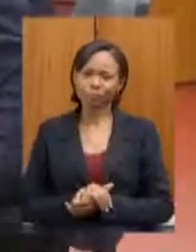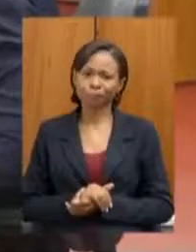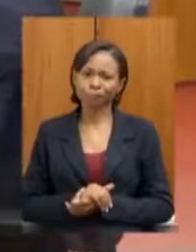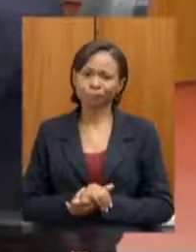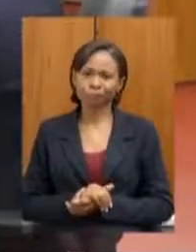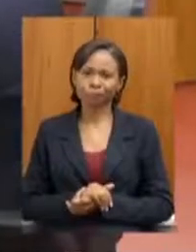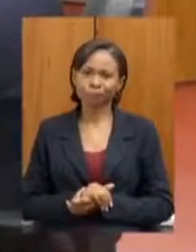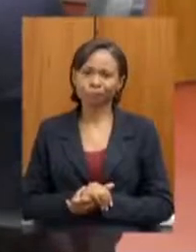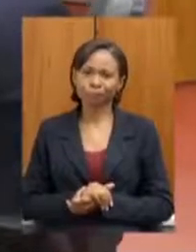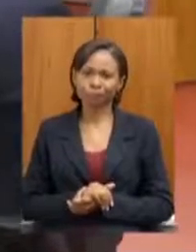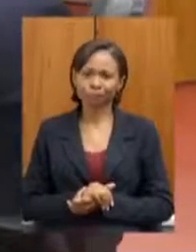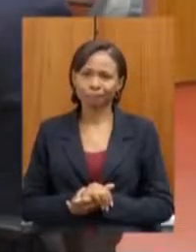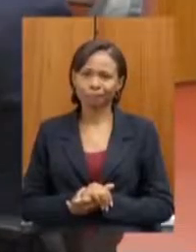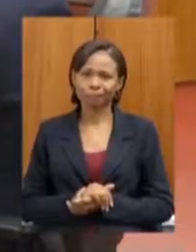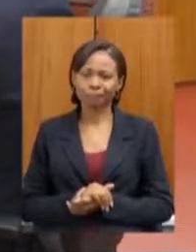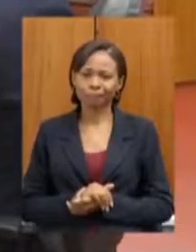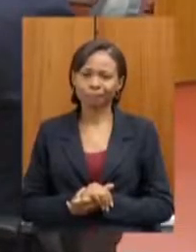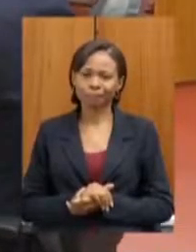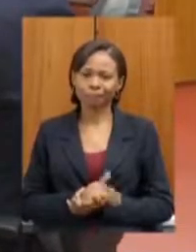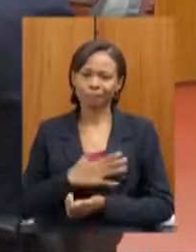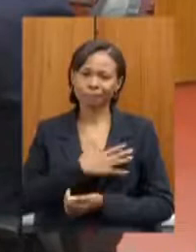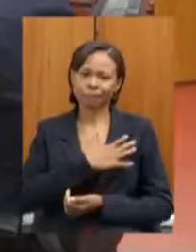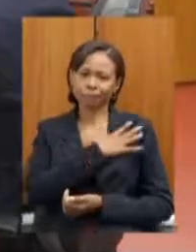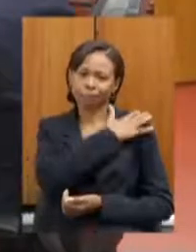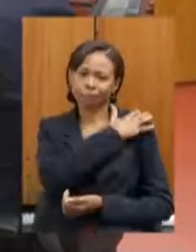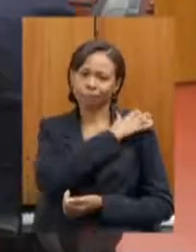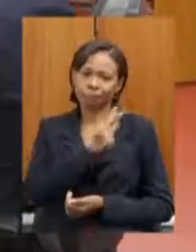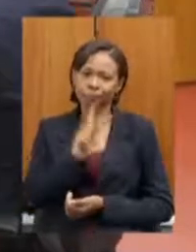tem a palavra o excelente deputado coronel Henrique